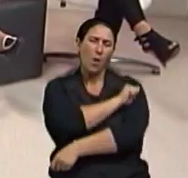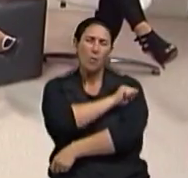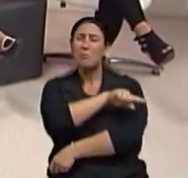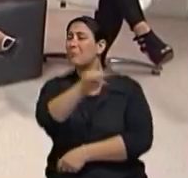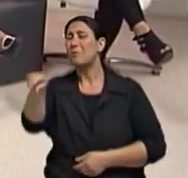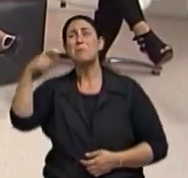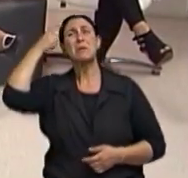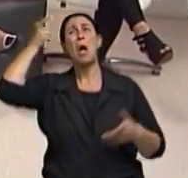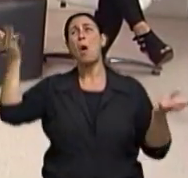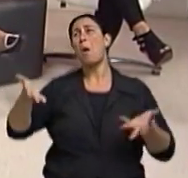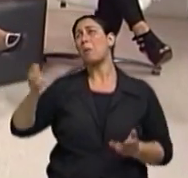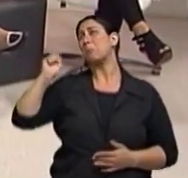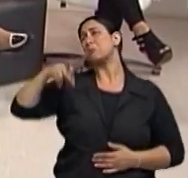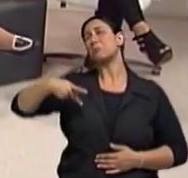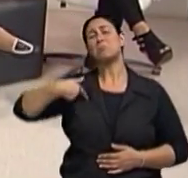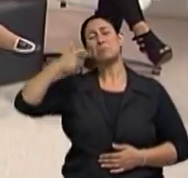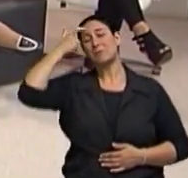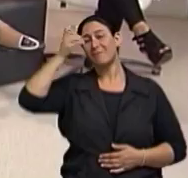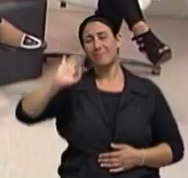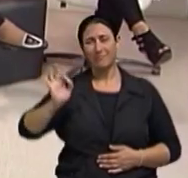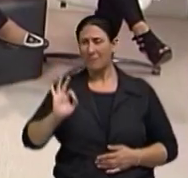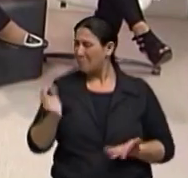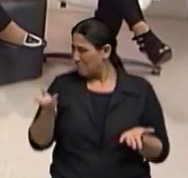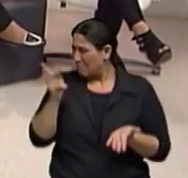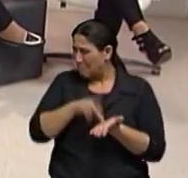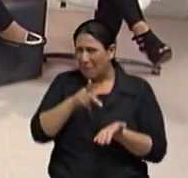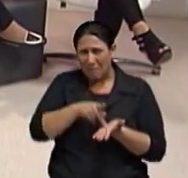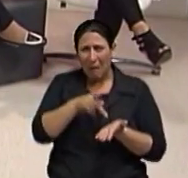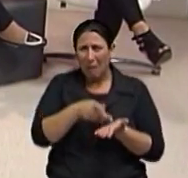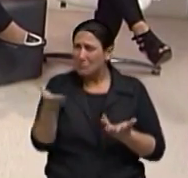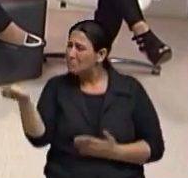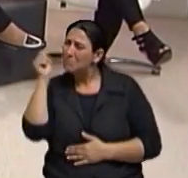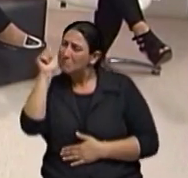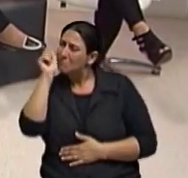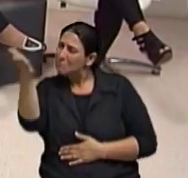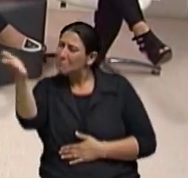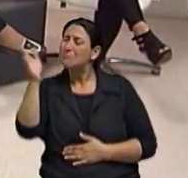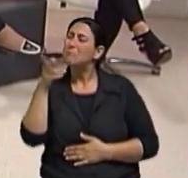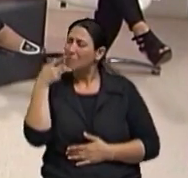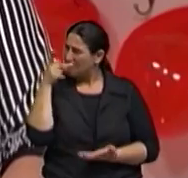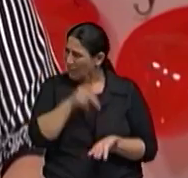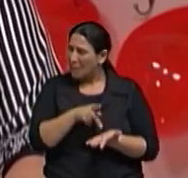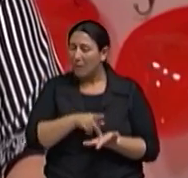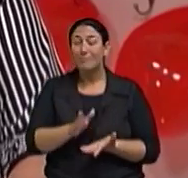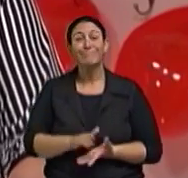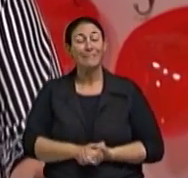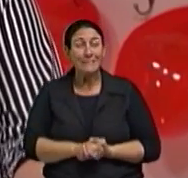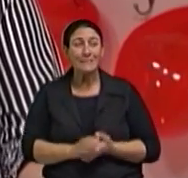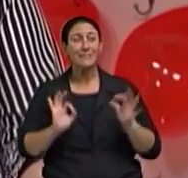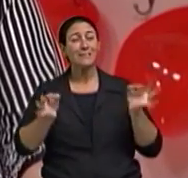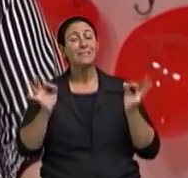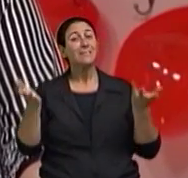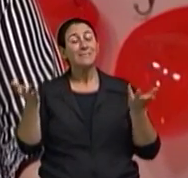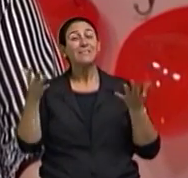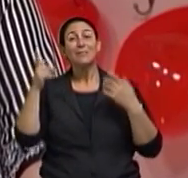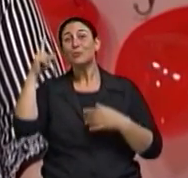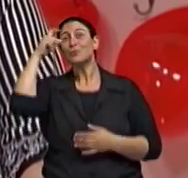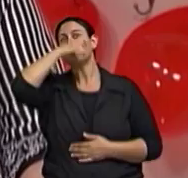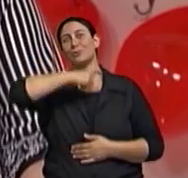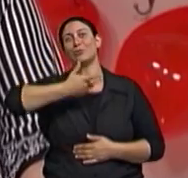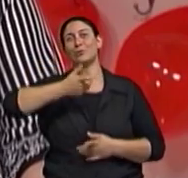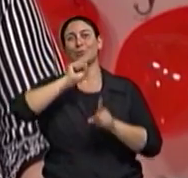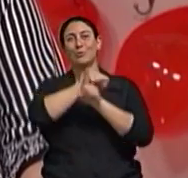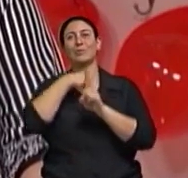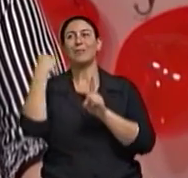pensando agora em poupança. pensando agora. É isso, professora Carmen, os jovens não estão pensando muito agora em poupar. É porque é difícil o desafio da